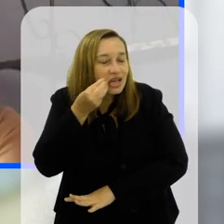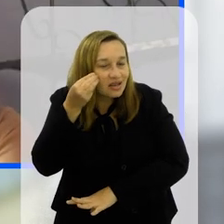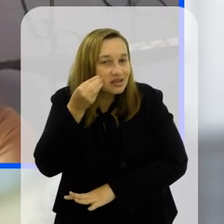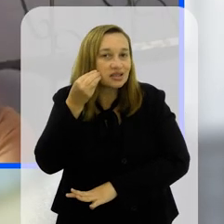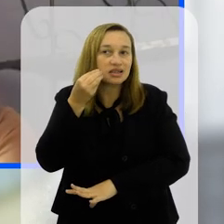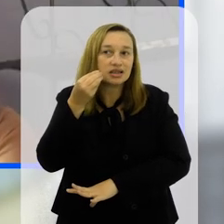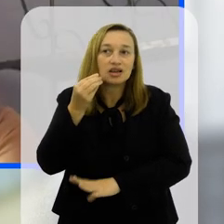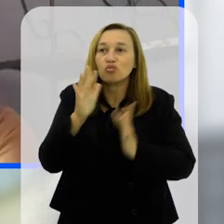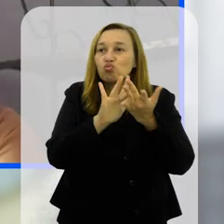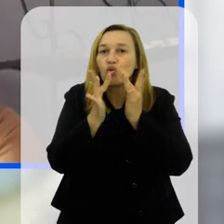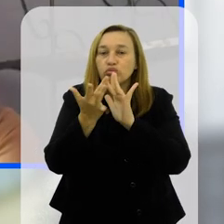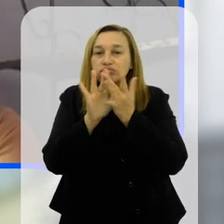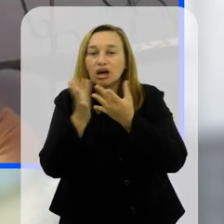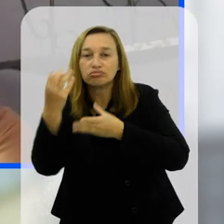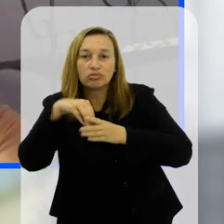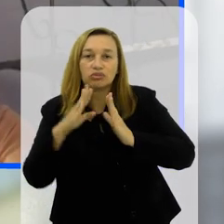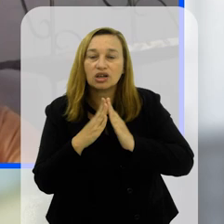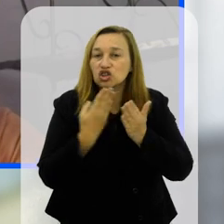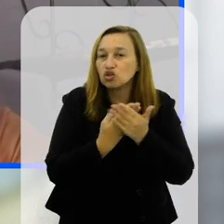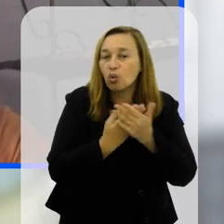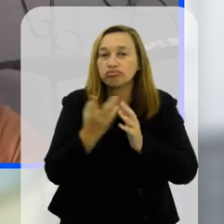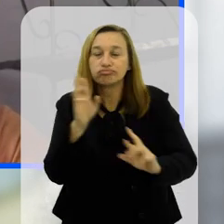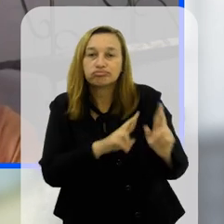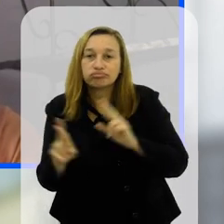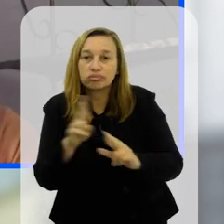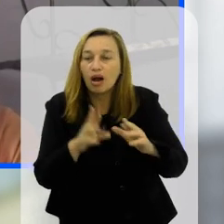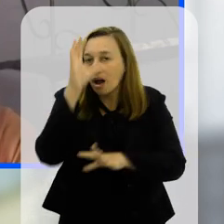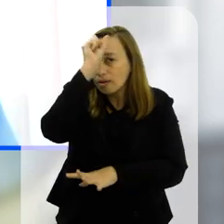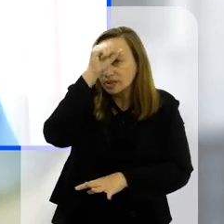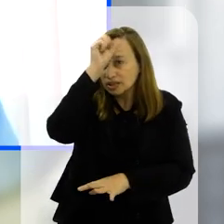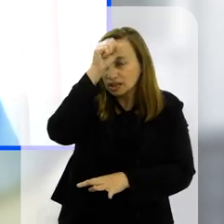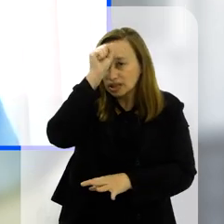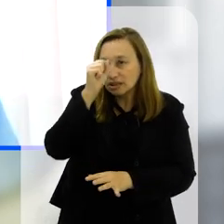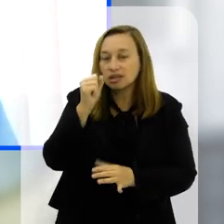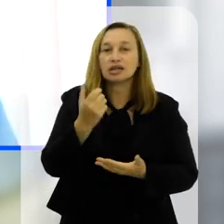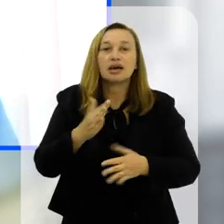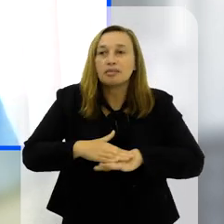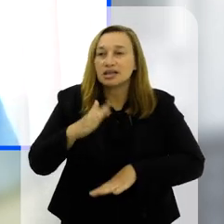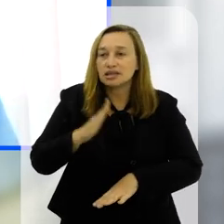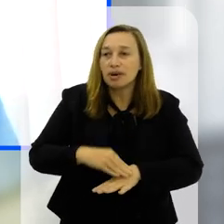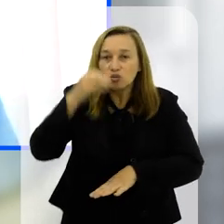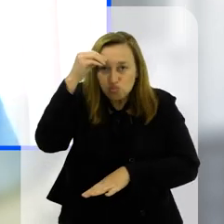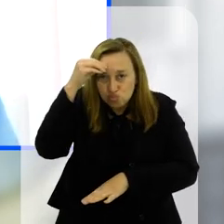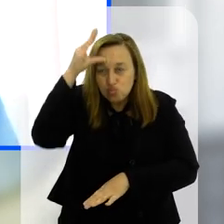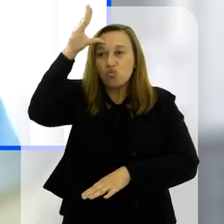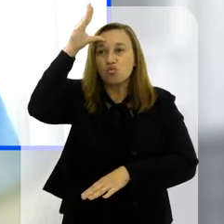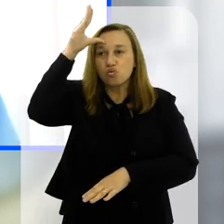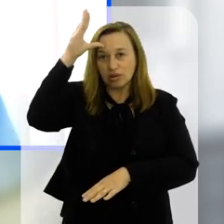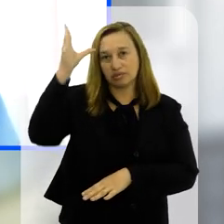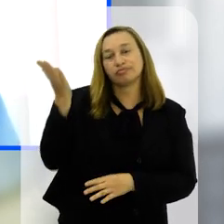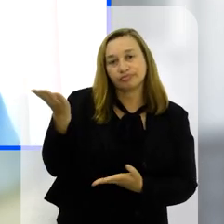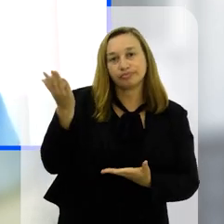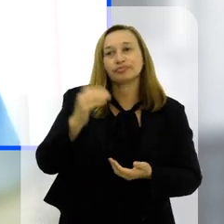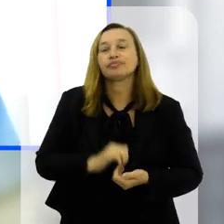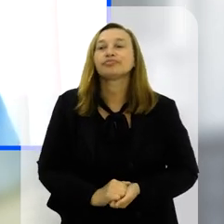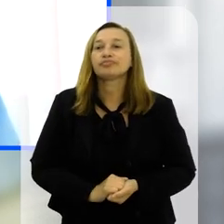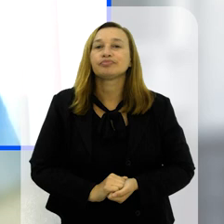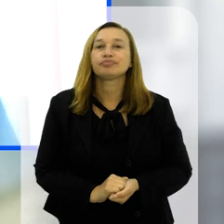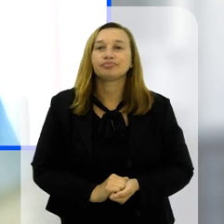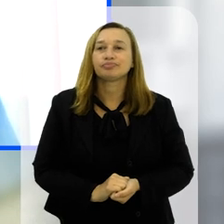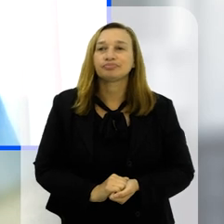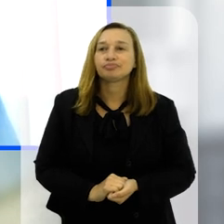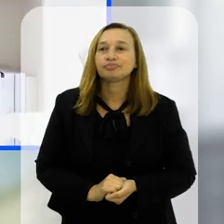essa experiência que é você estar na escola fazendo bons relacionamentos, aprendendo e cada vez mais ali também avançando nos seus